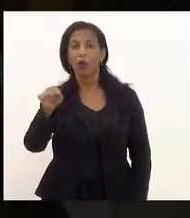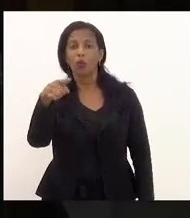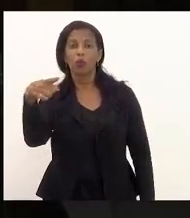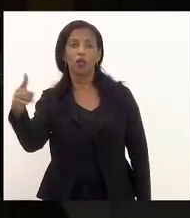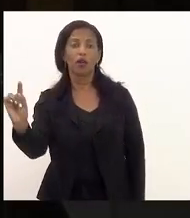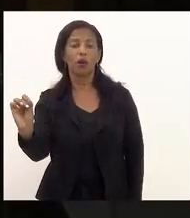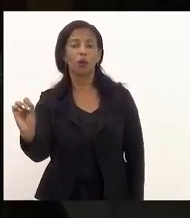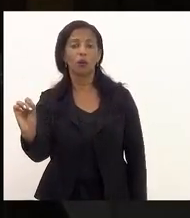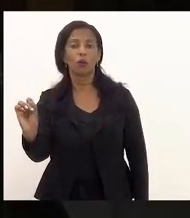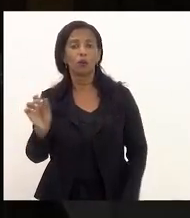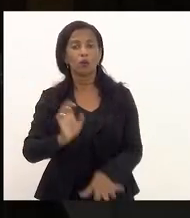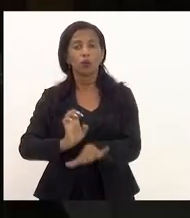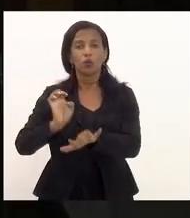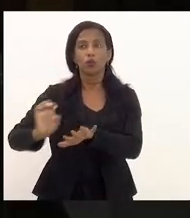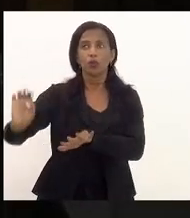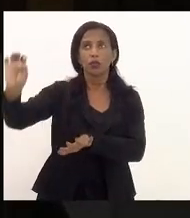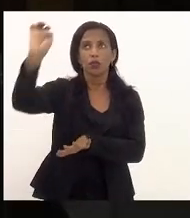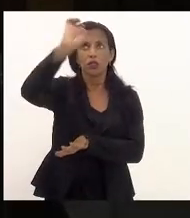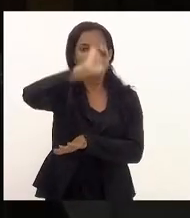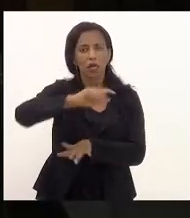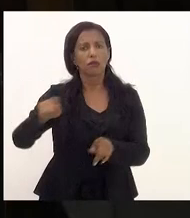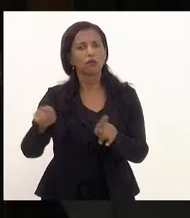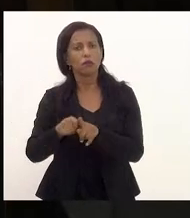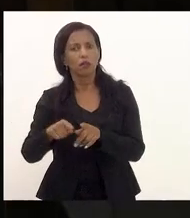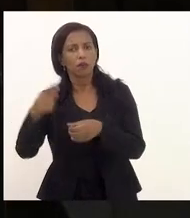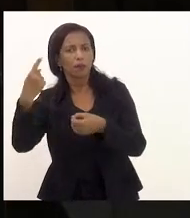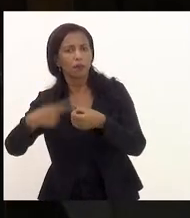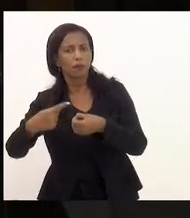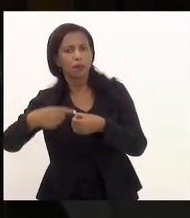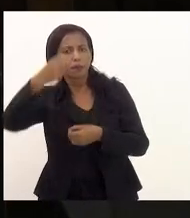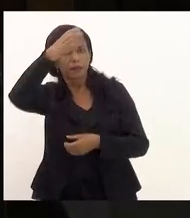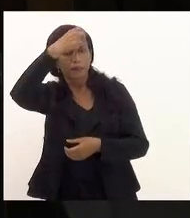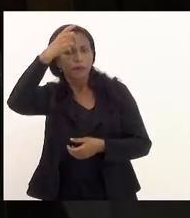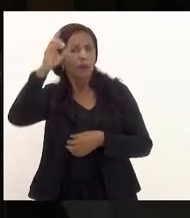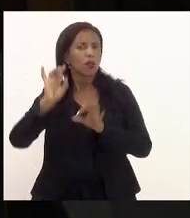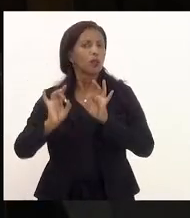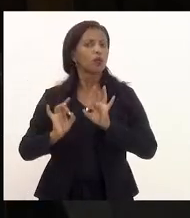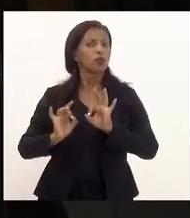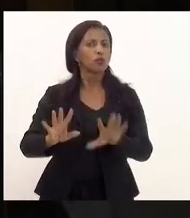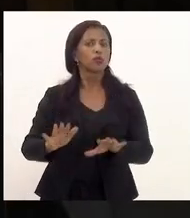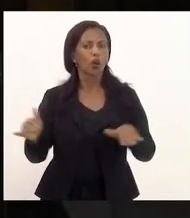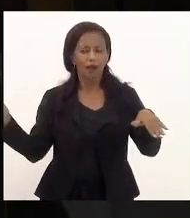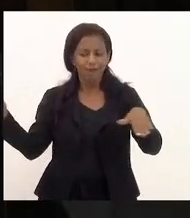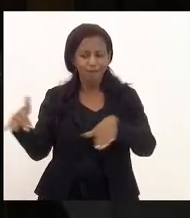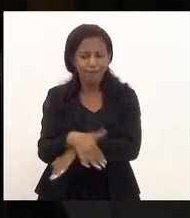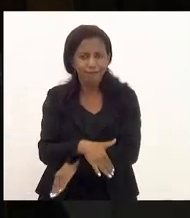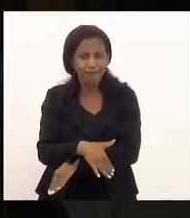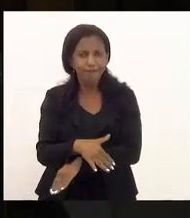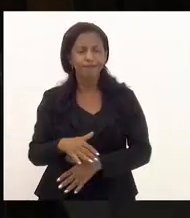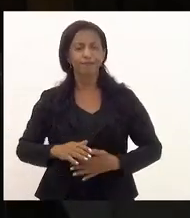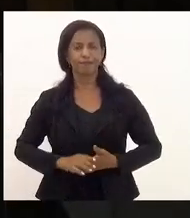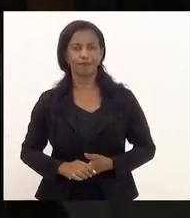e aos Estados e municípios caberia a obediência.